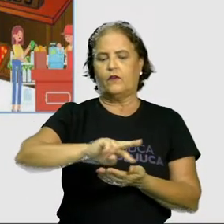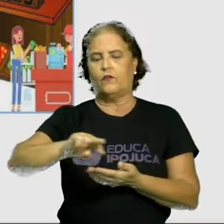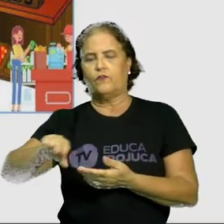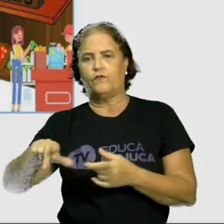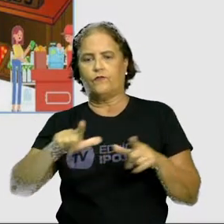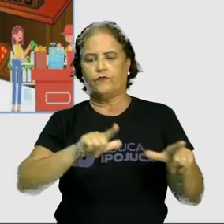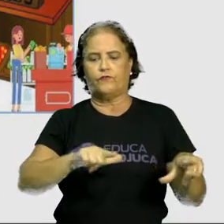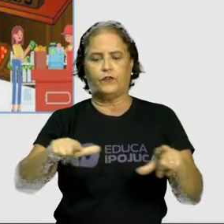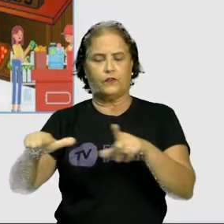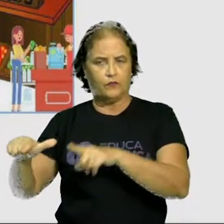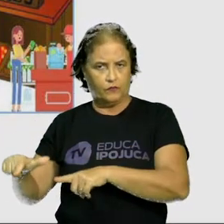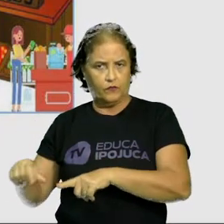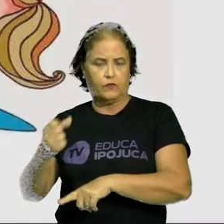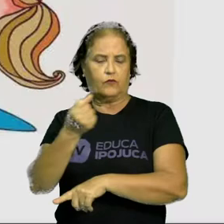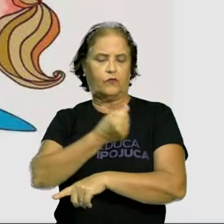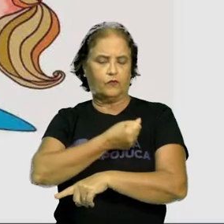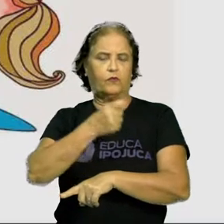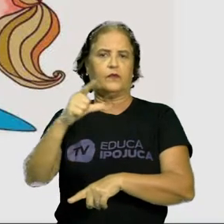números, eles estão presentes.